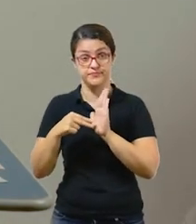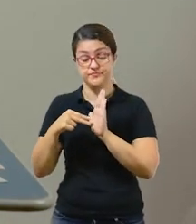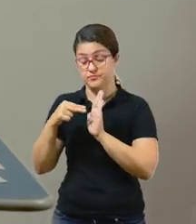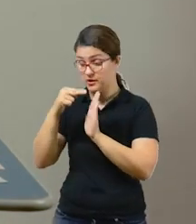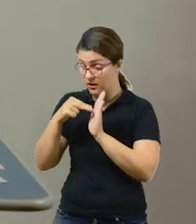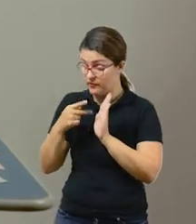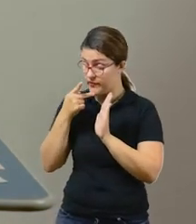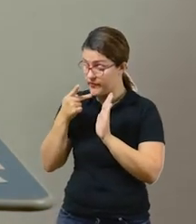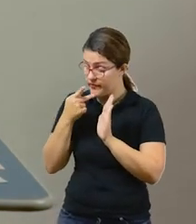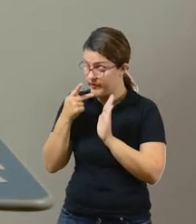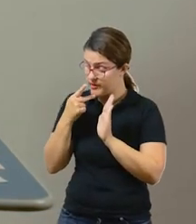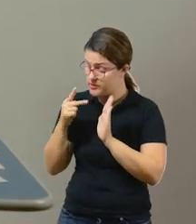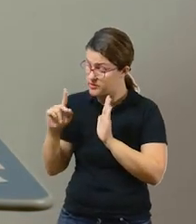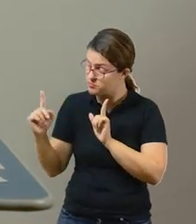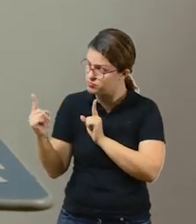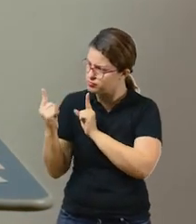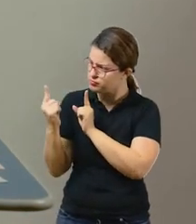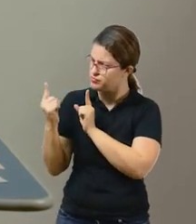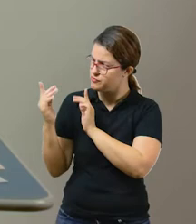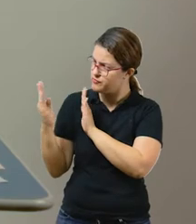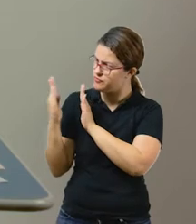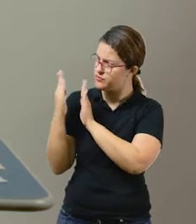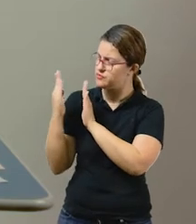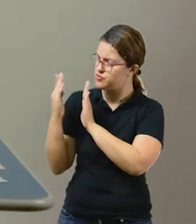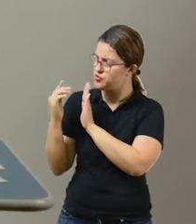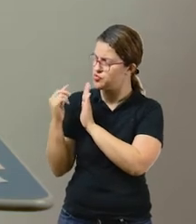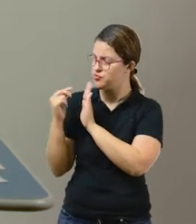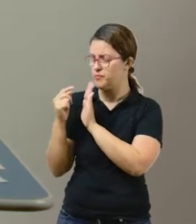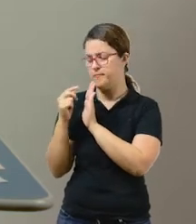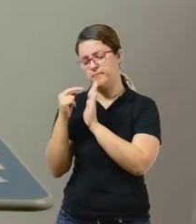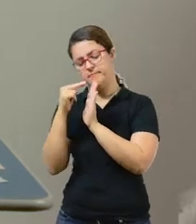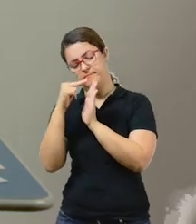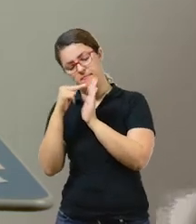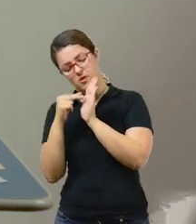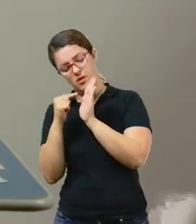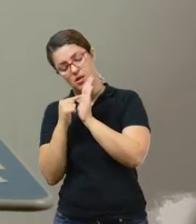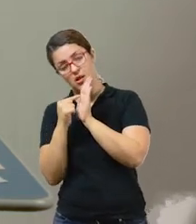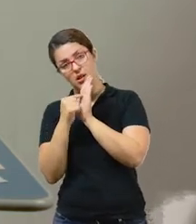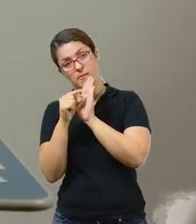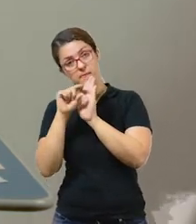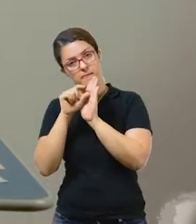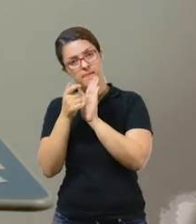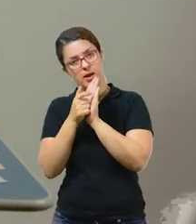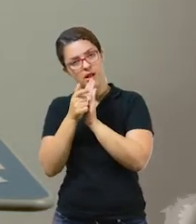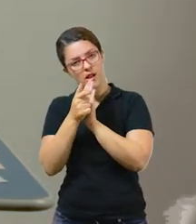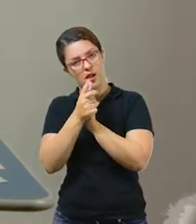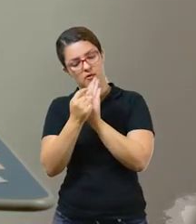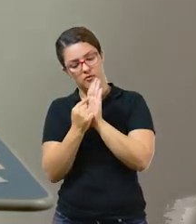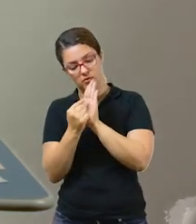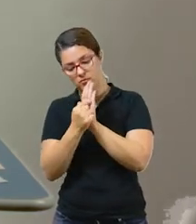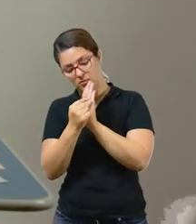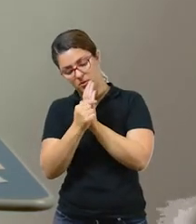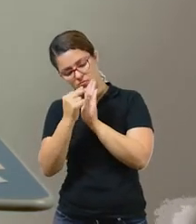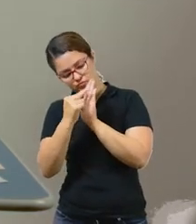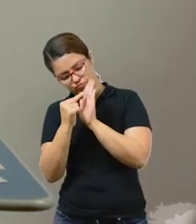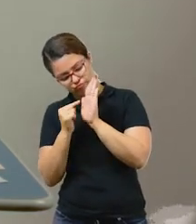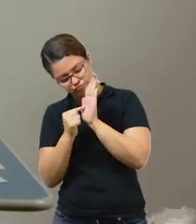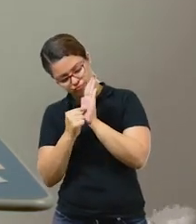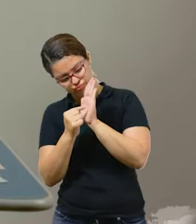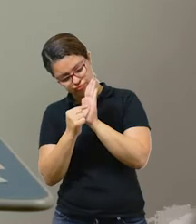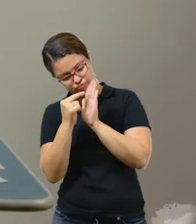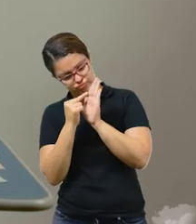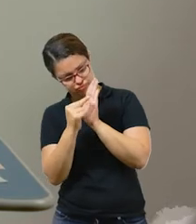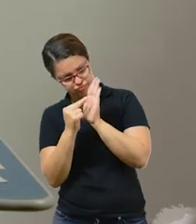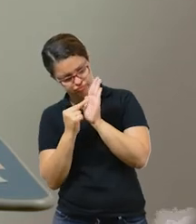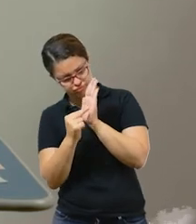sempre em voz alta, de frente para a criança, apontando as palavras, porque aí assim ela vai assimilando e ela vai, já vai começar a pensar